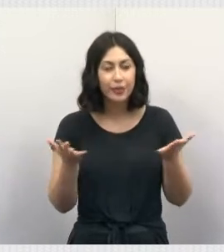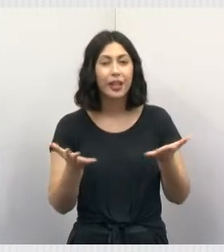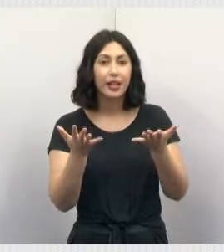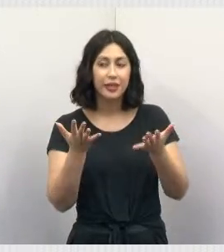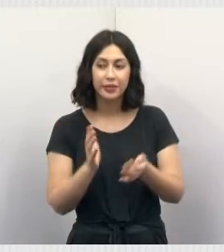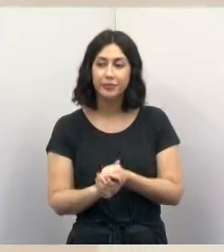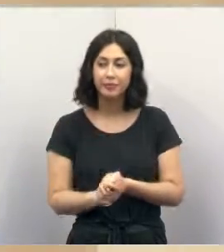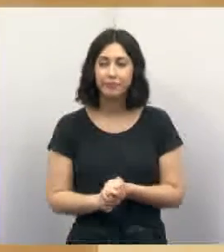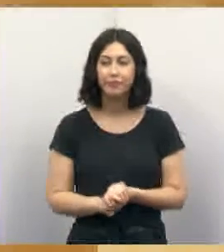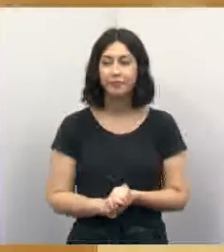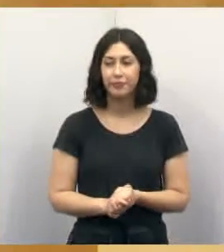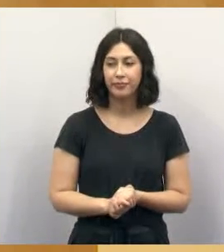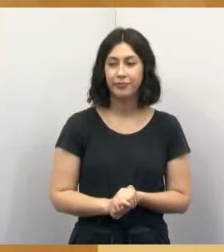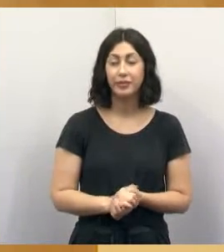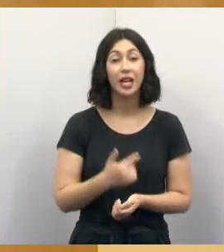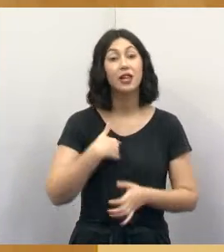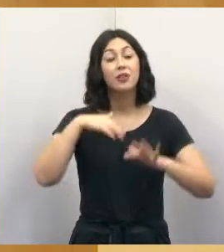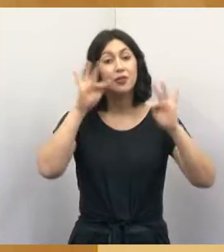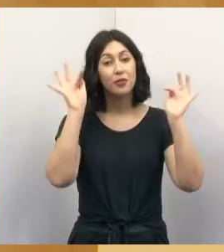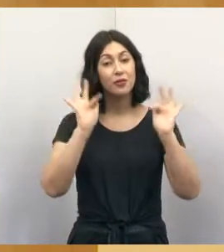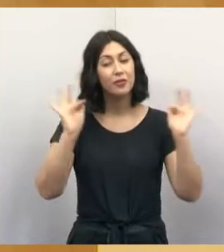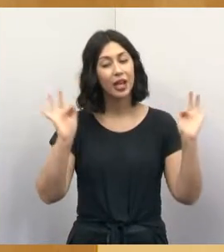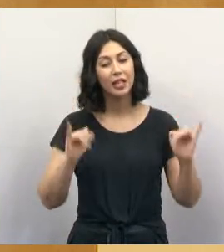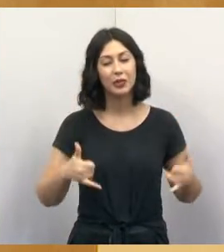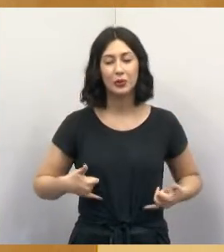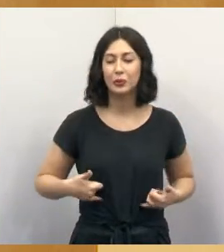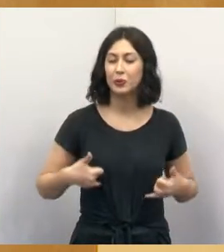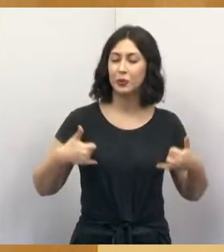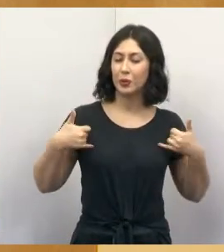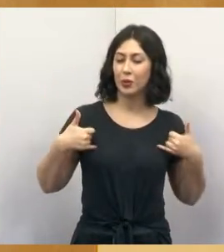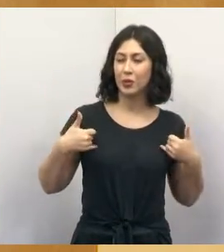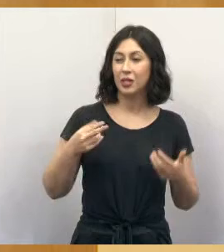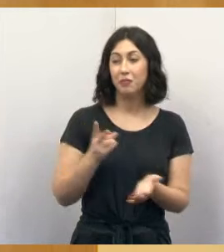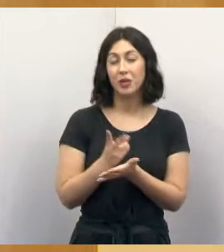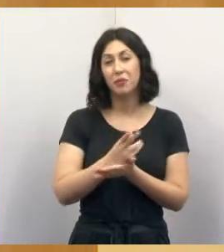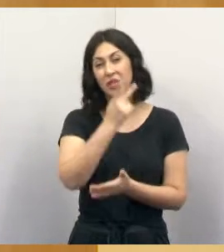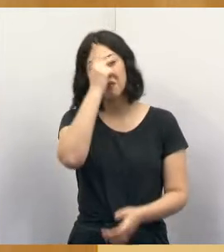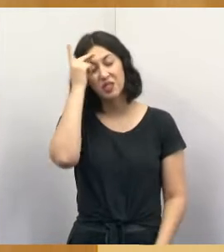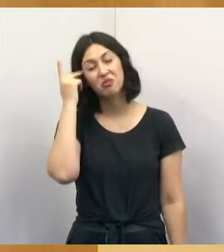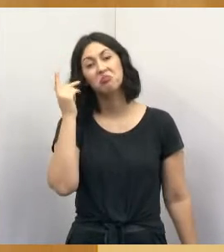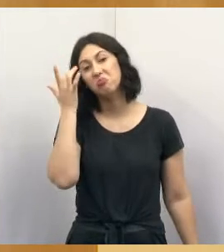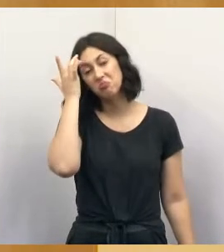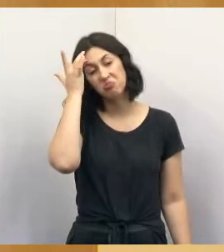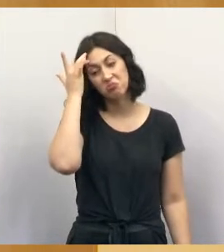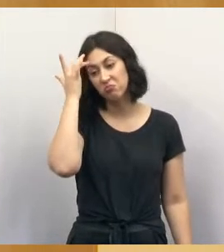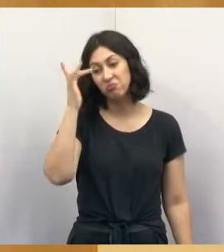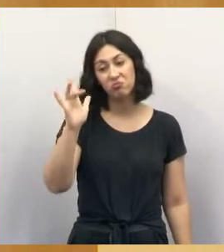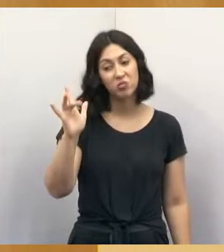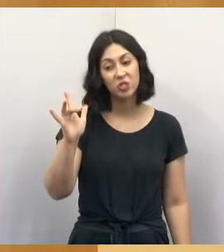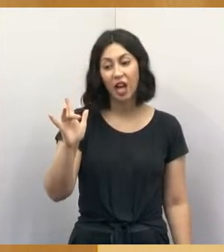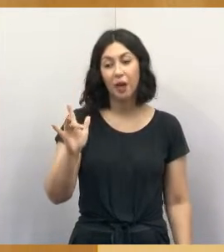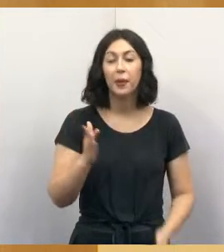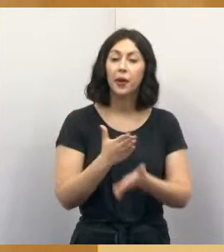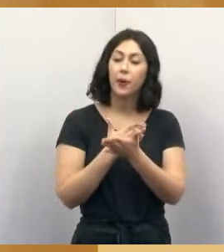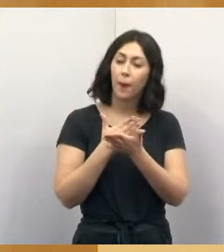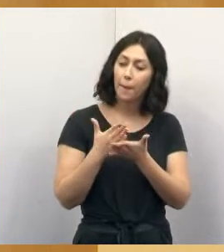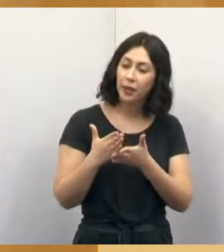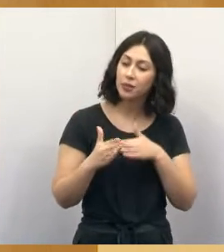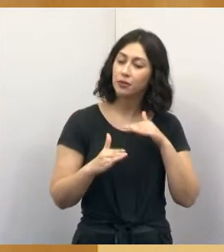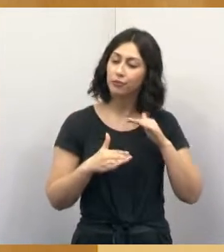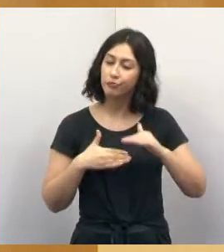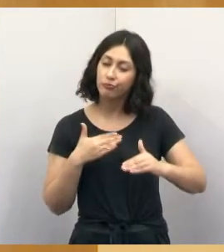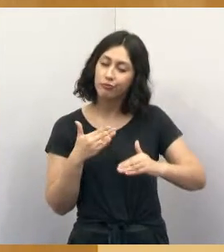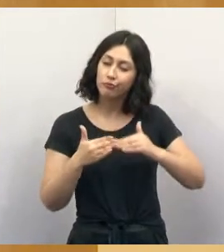Claro. Isso aí, gente. Olha, eu fico muito feliz e muito orgulhosa, apesar de algumas pessoas não terem conhecimento e saber que as coisas começam sempre